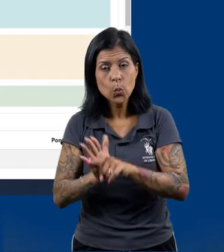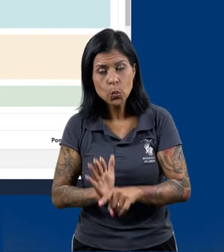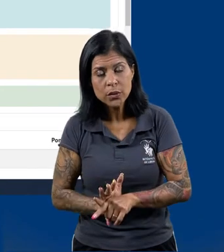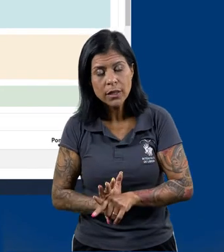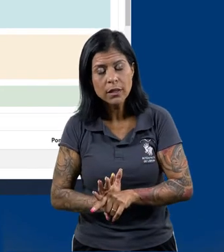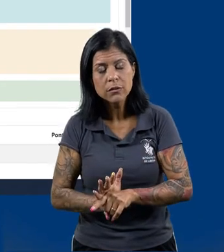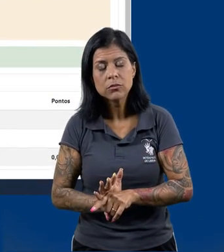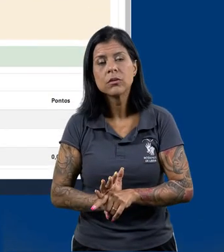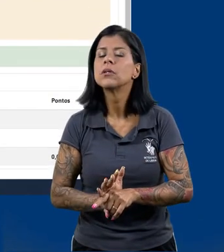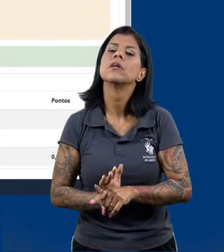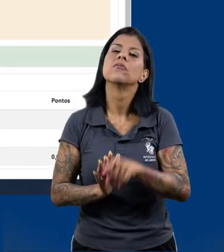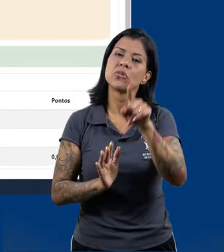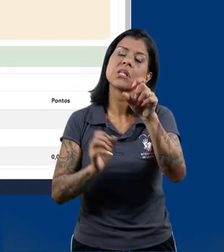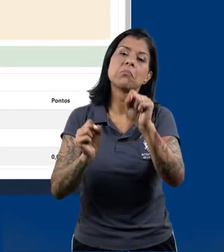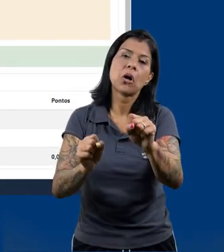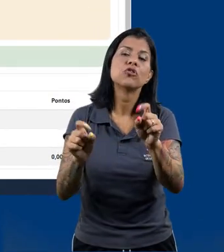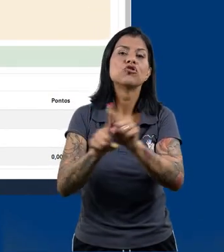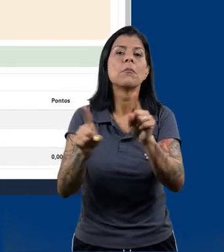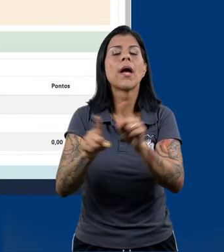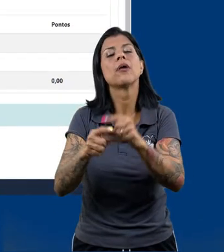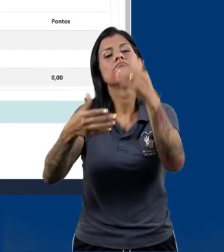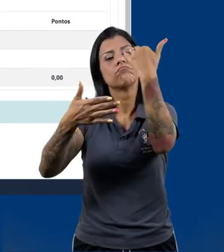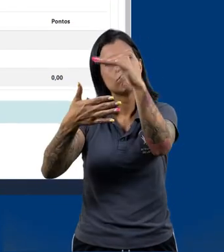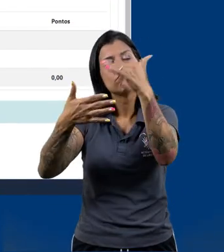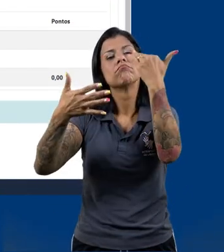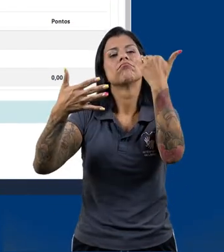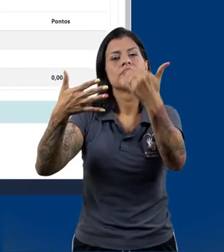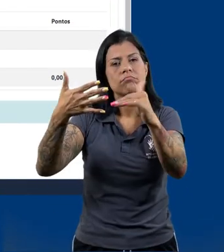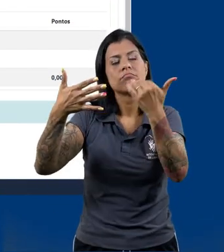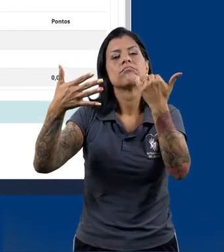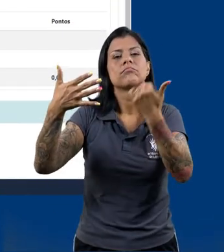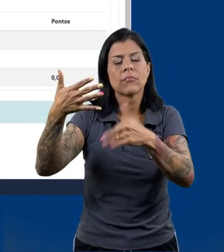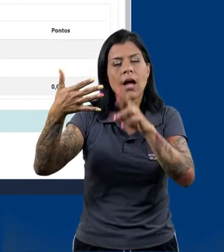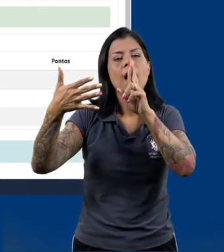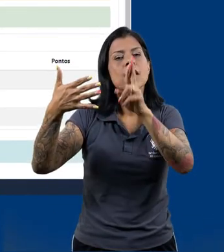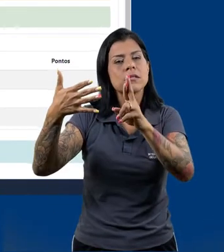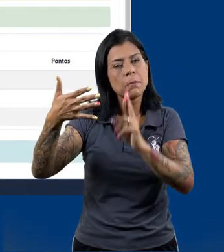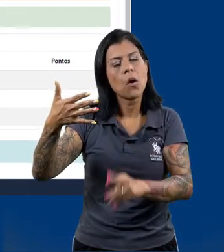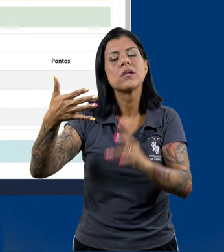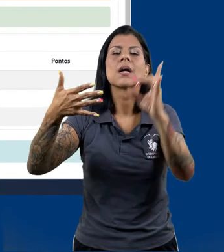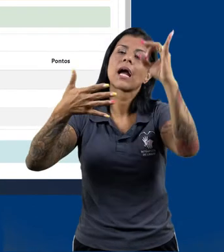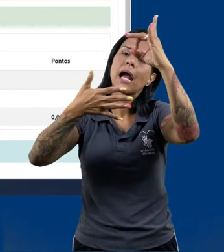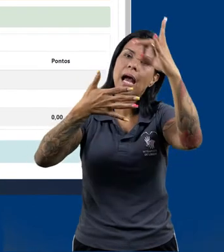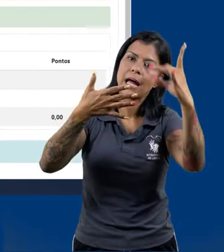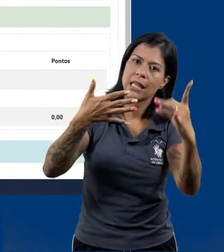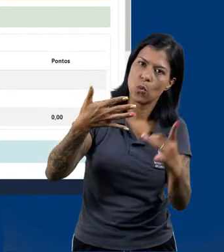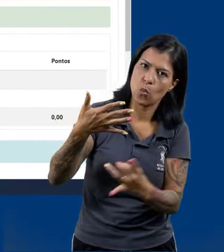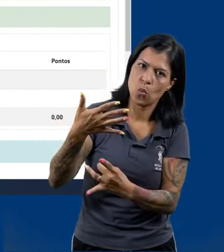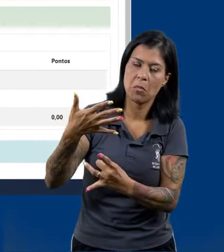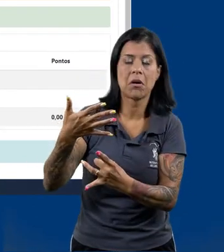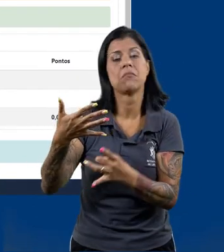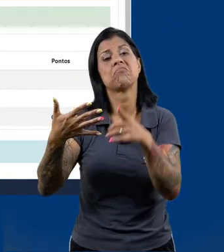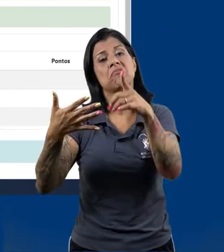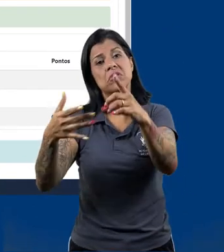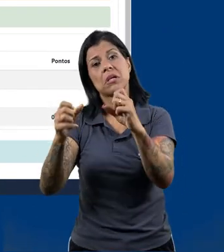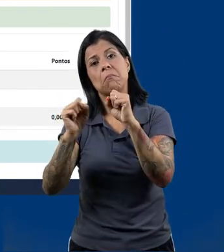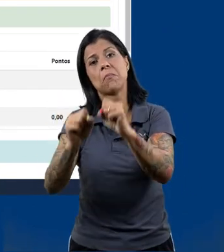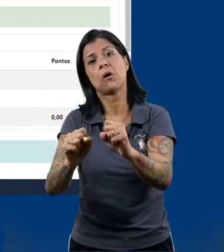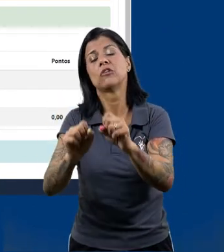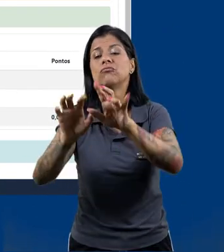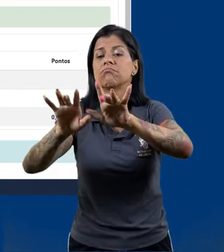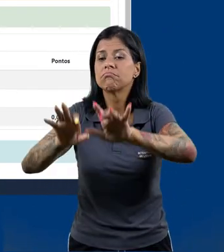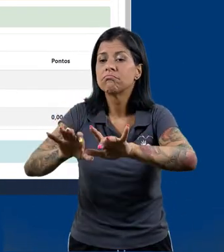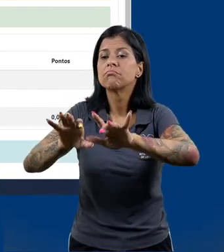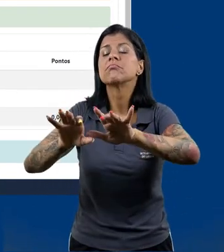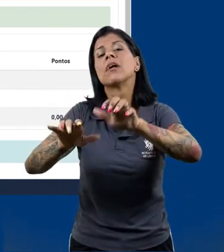das questões subsequentes, a mesma sequência. Questão, feedback, botão